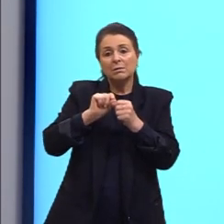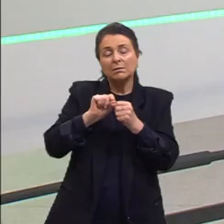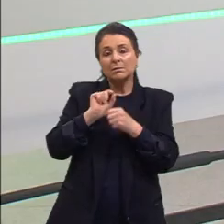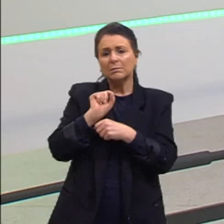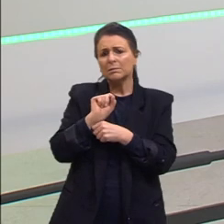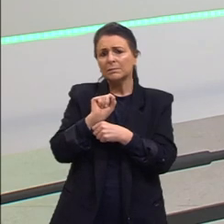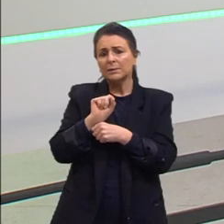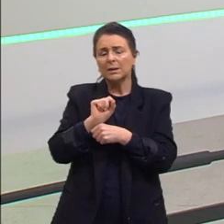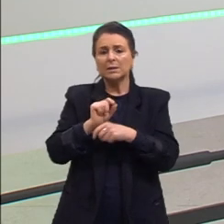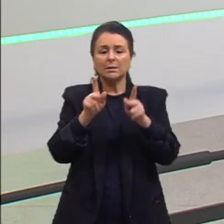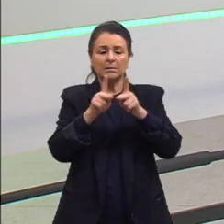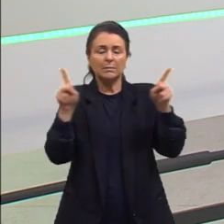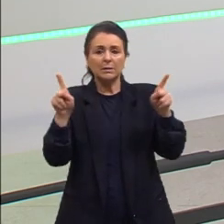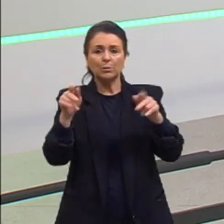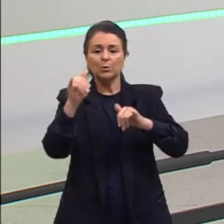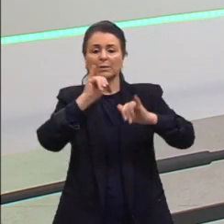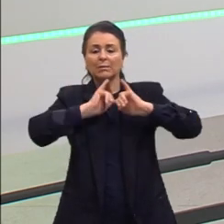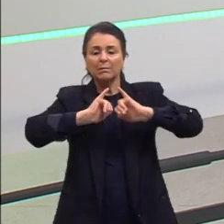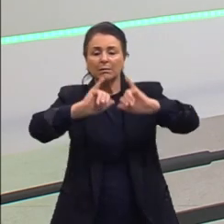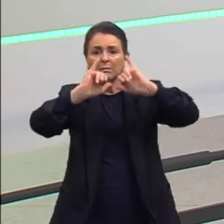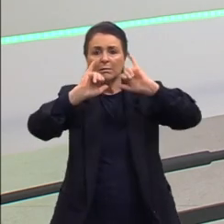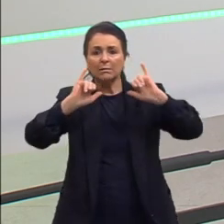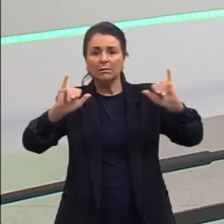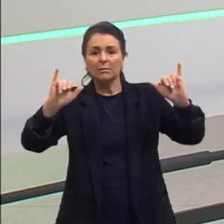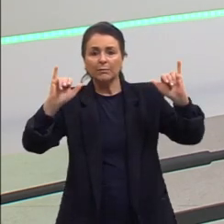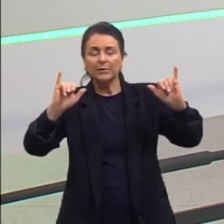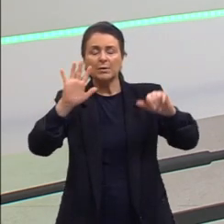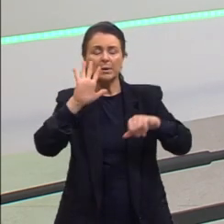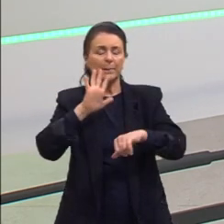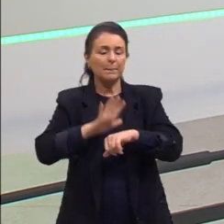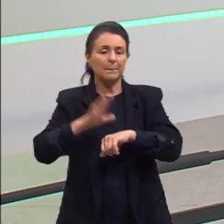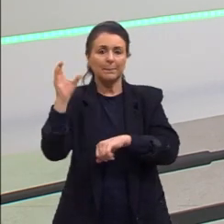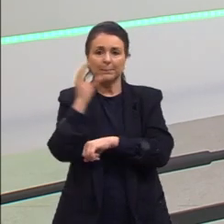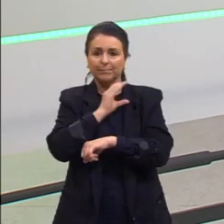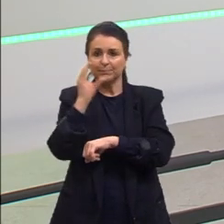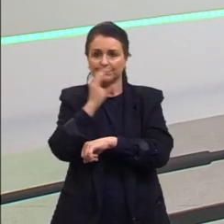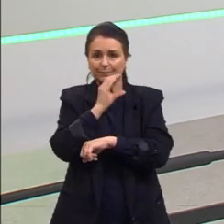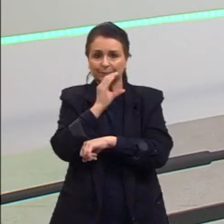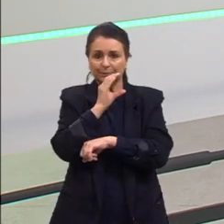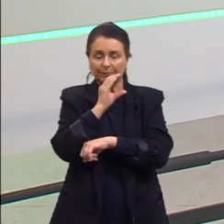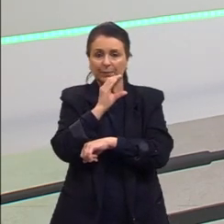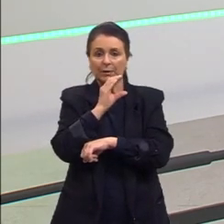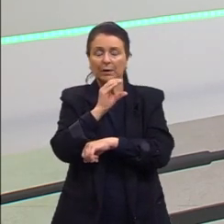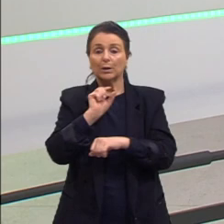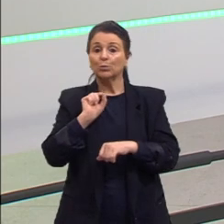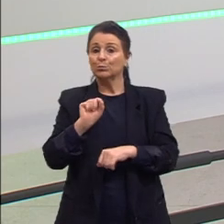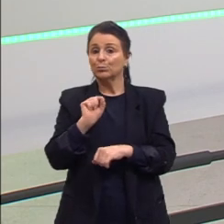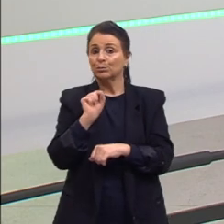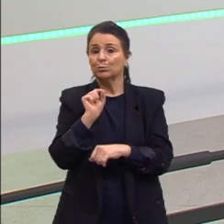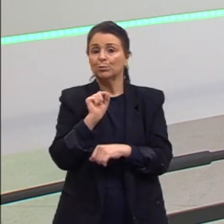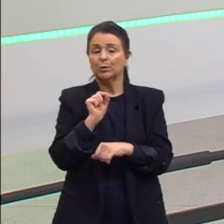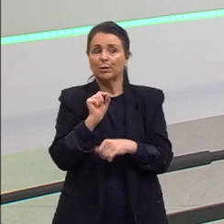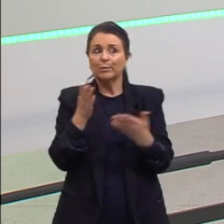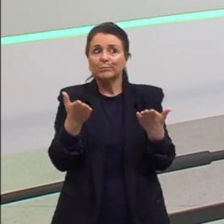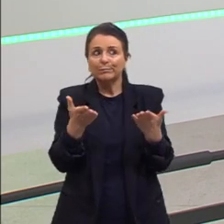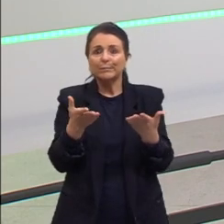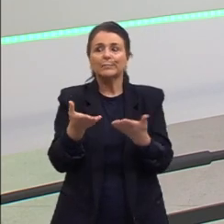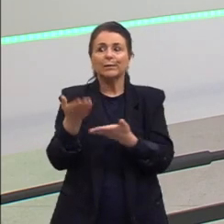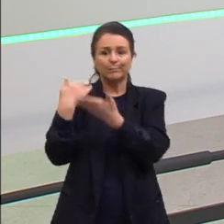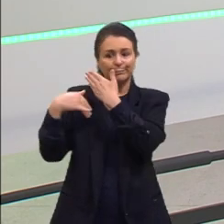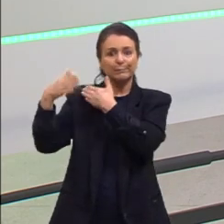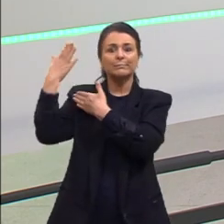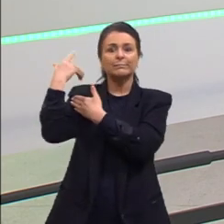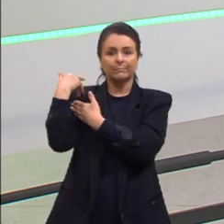que essa era da informação seja muito mais rápida do que nos tempos antigos.